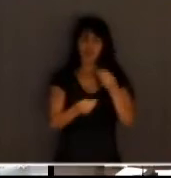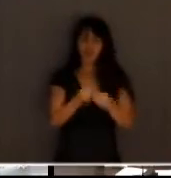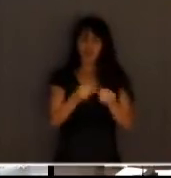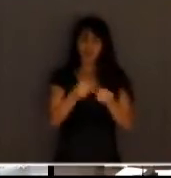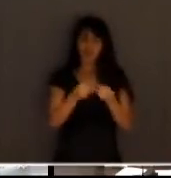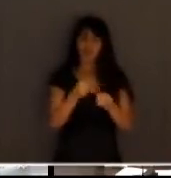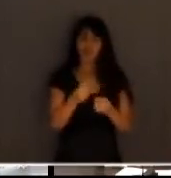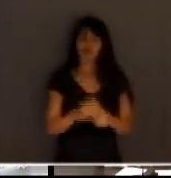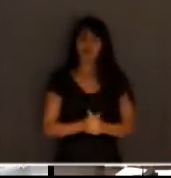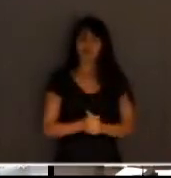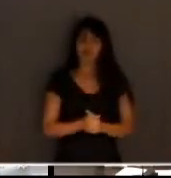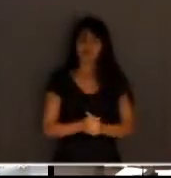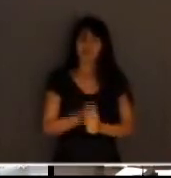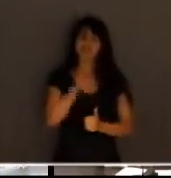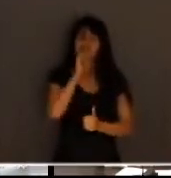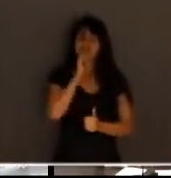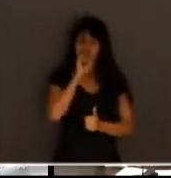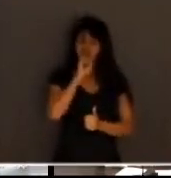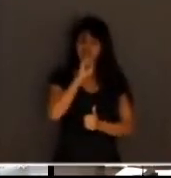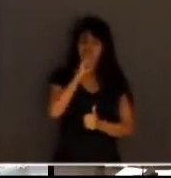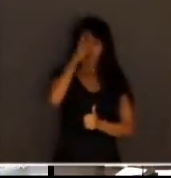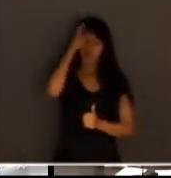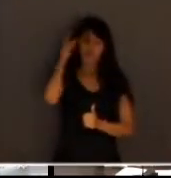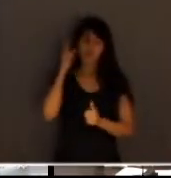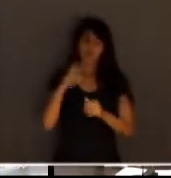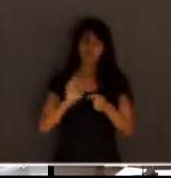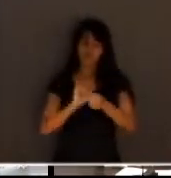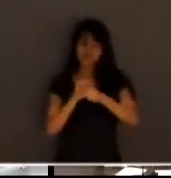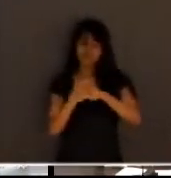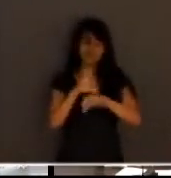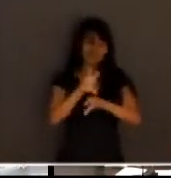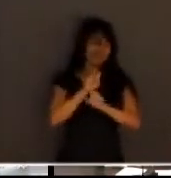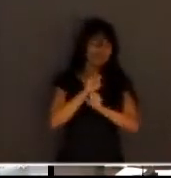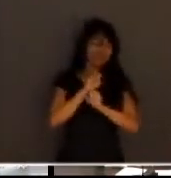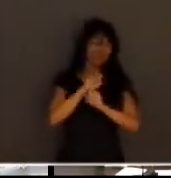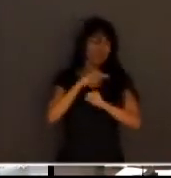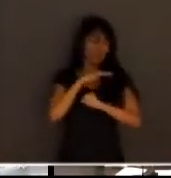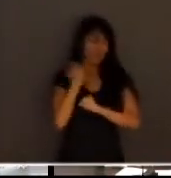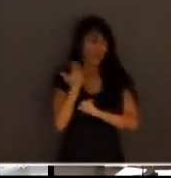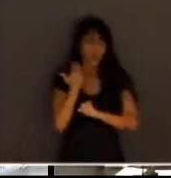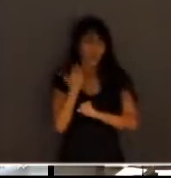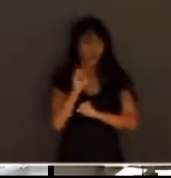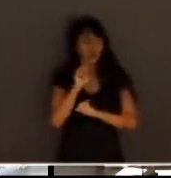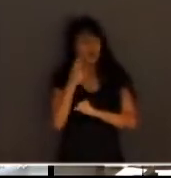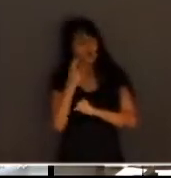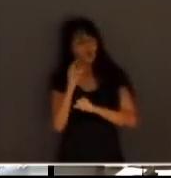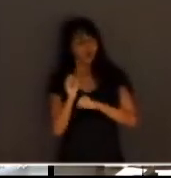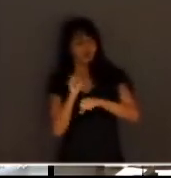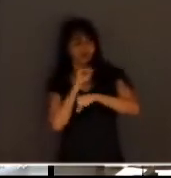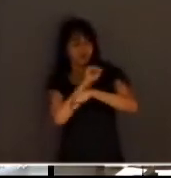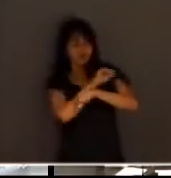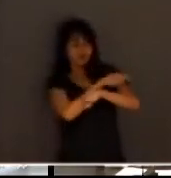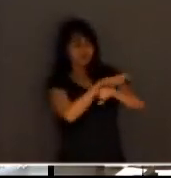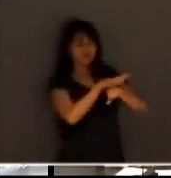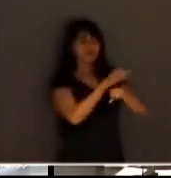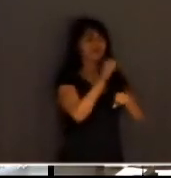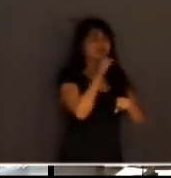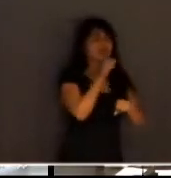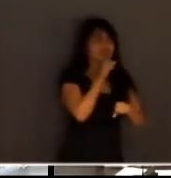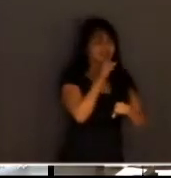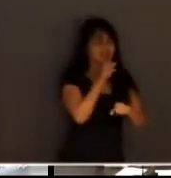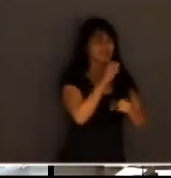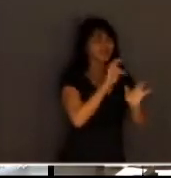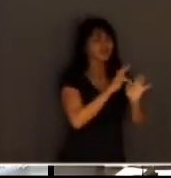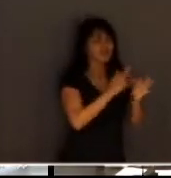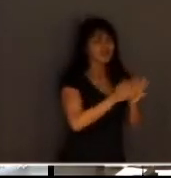Se esse sujeito pega um Covid e morre por causa de um Covid ou leva isso para um parente mais velho, é situação terrível. Então, o que me